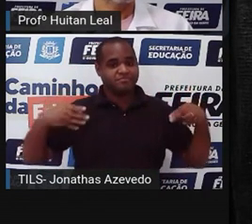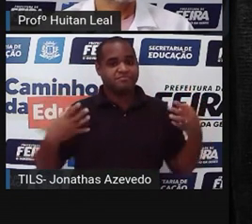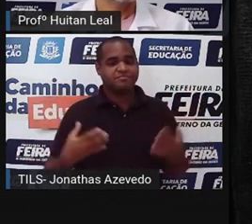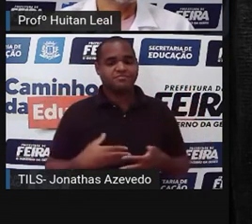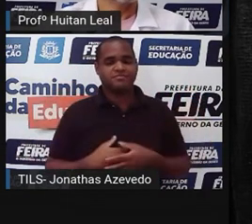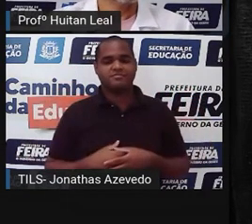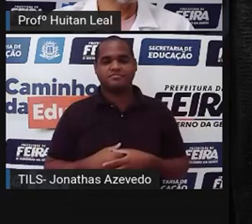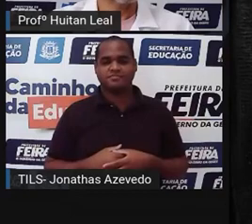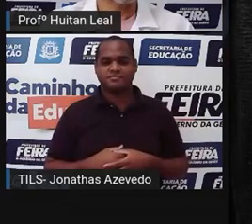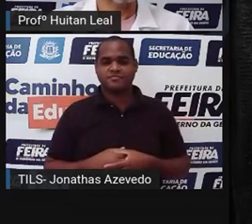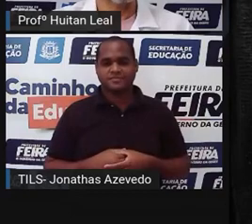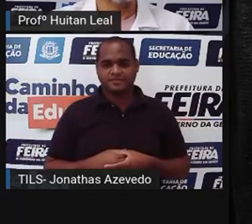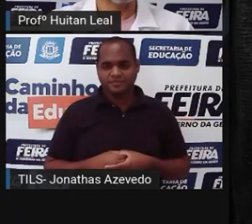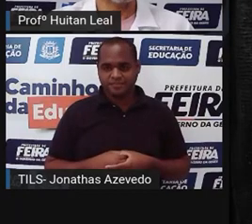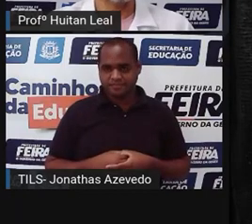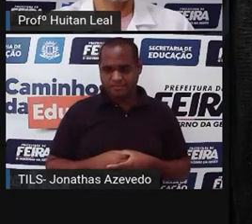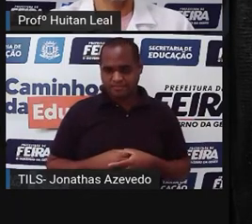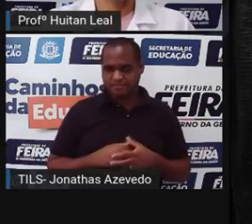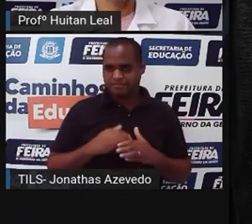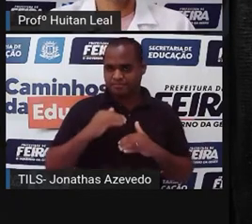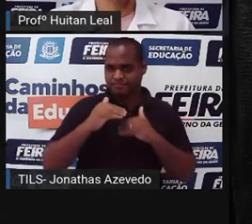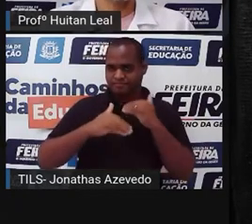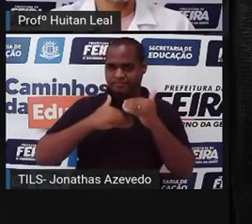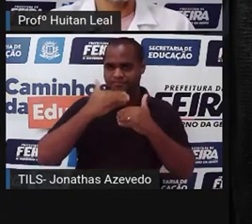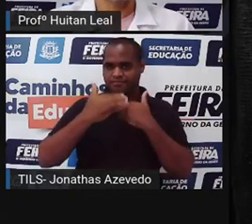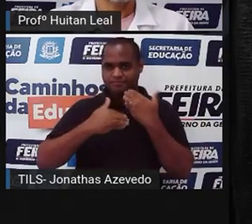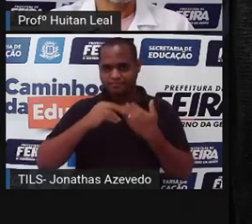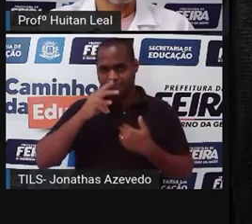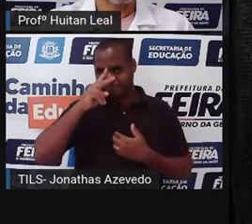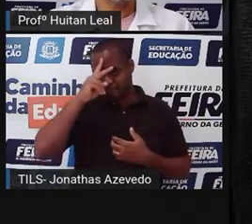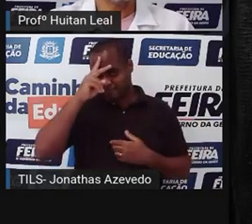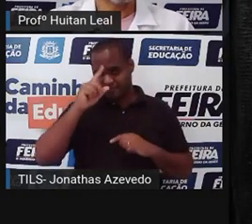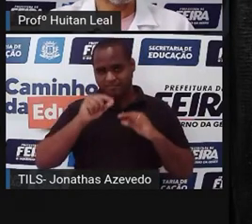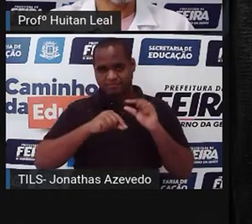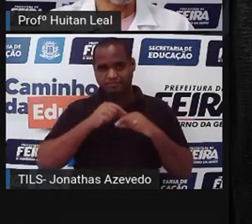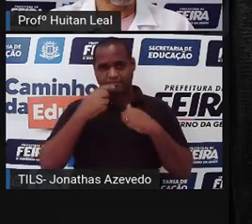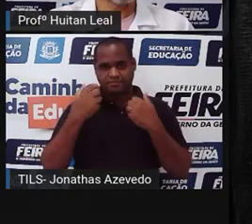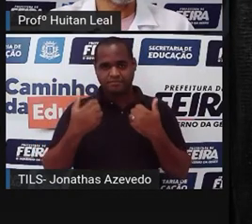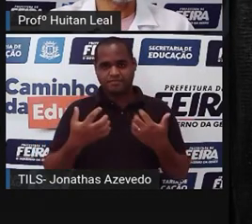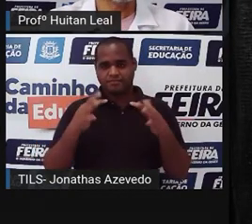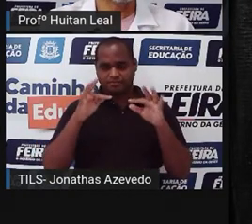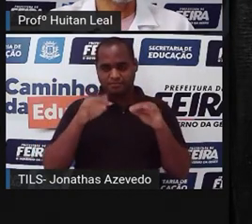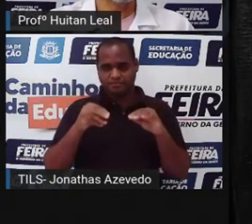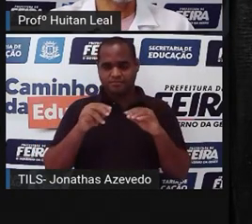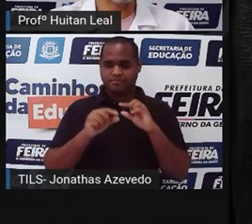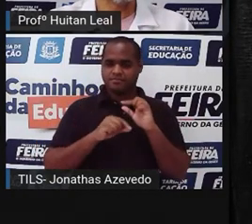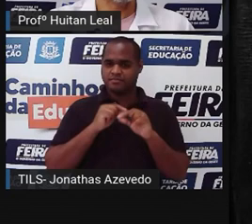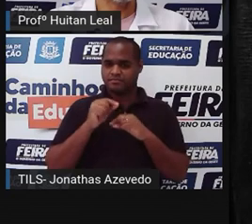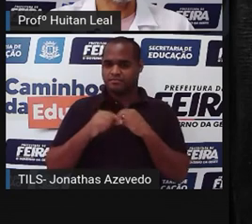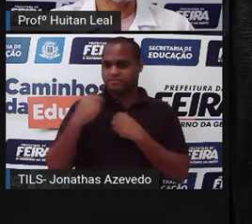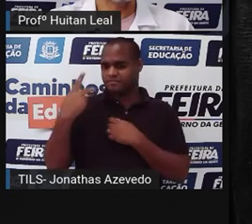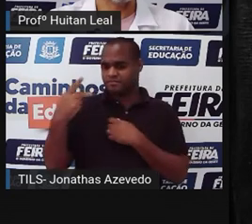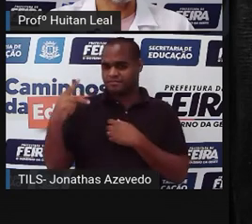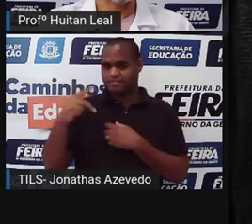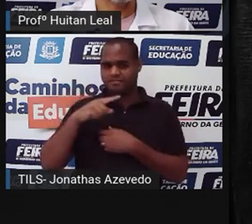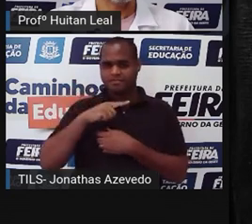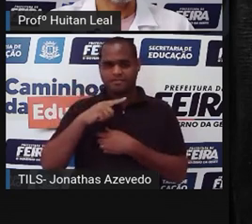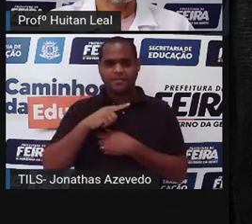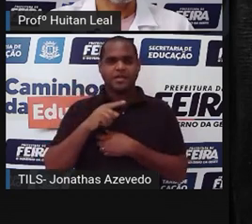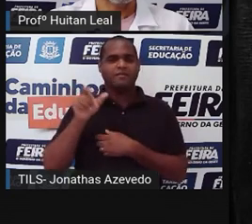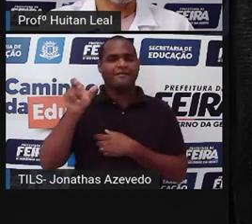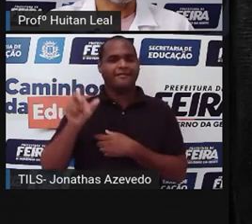E aí vamos para o desenvolvimento, para o desenrolar da história. Afinal, alguém digno da minha estima,